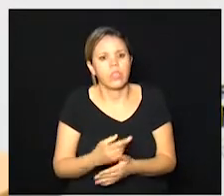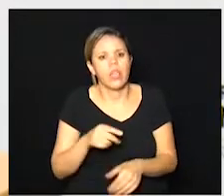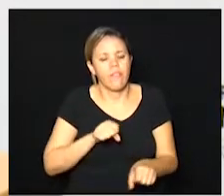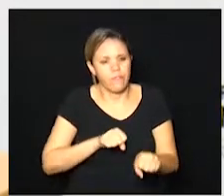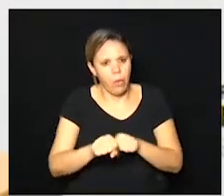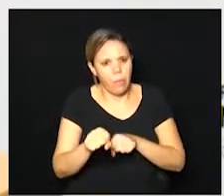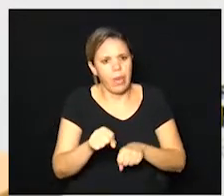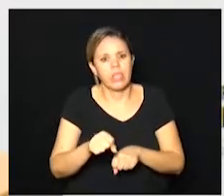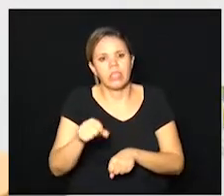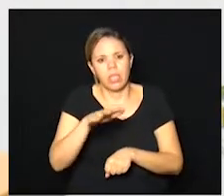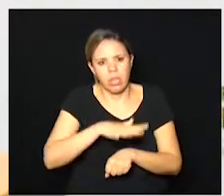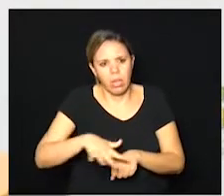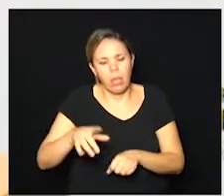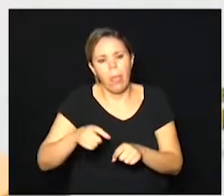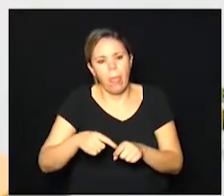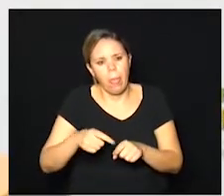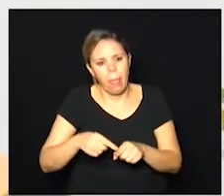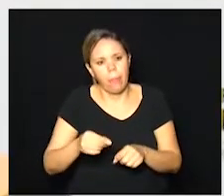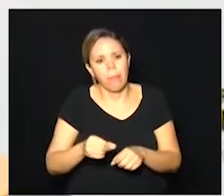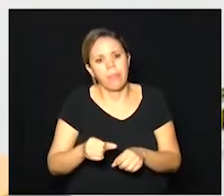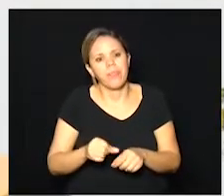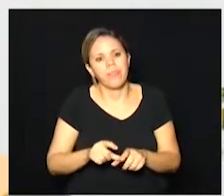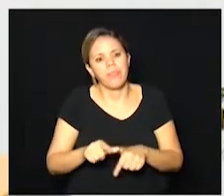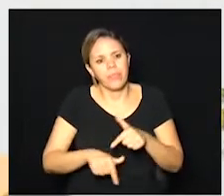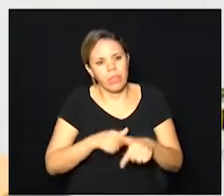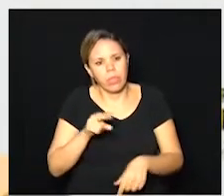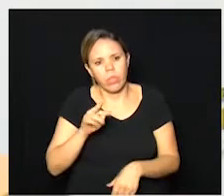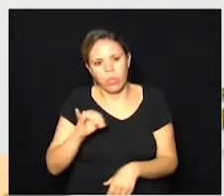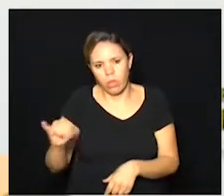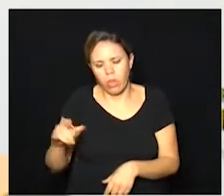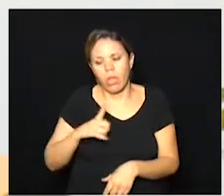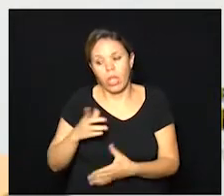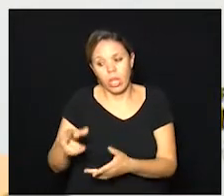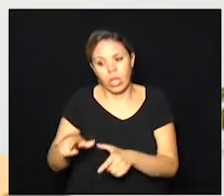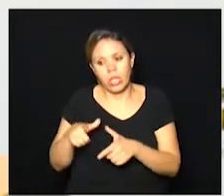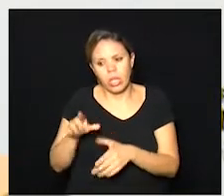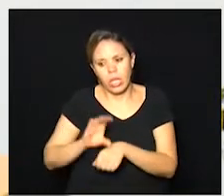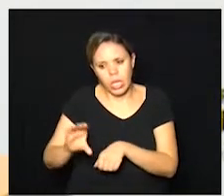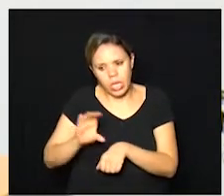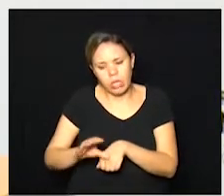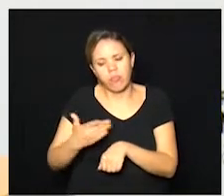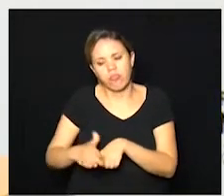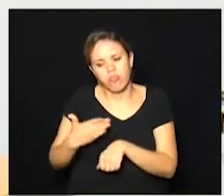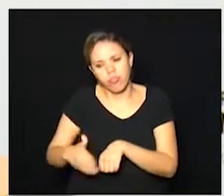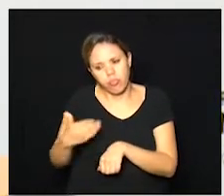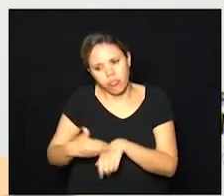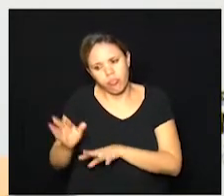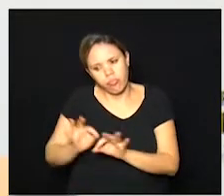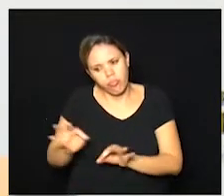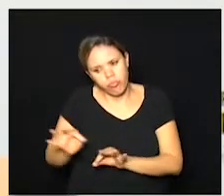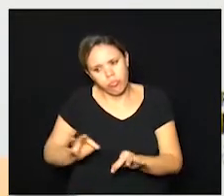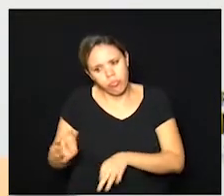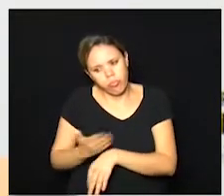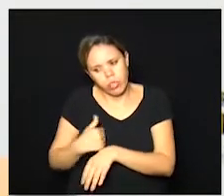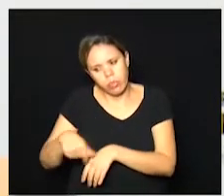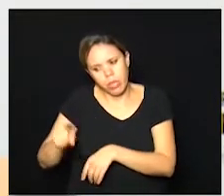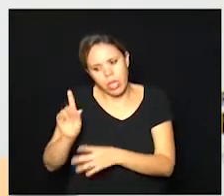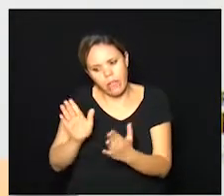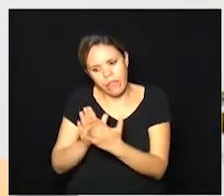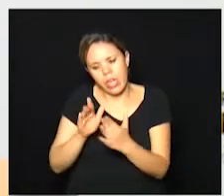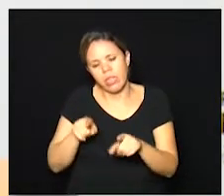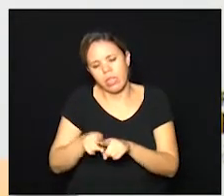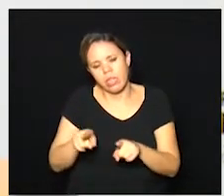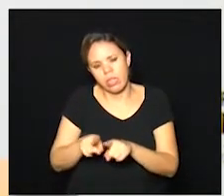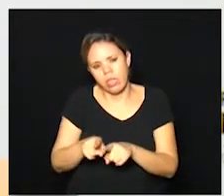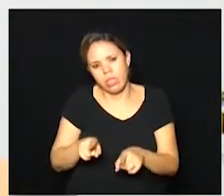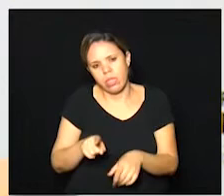na área da medicina intensiva eles recebem todo um treinamento um preparo é por isso que quando